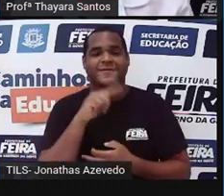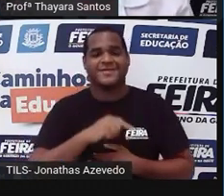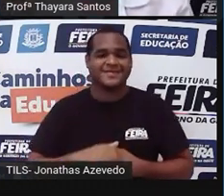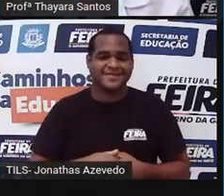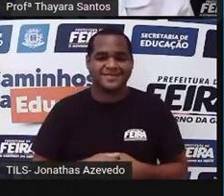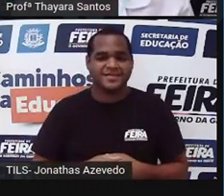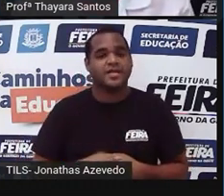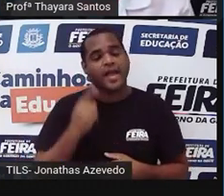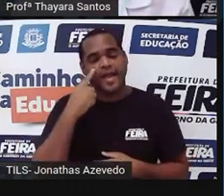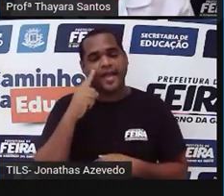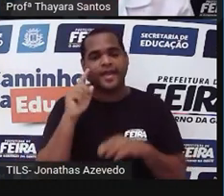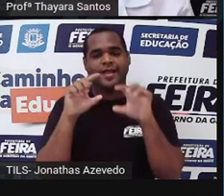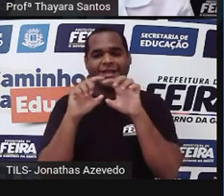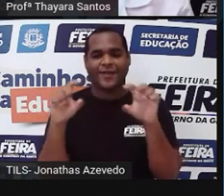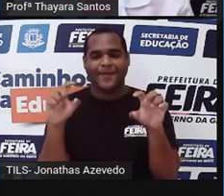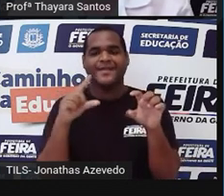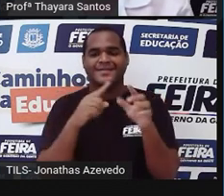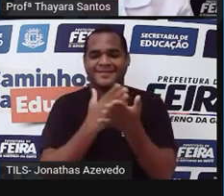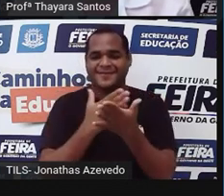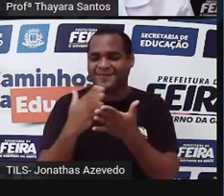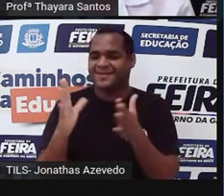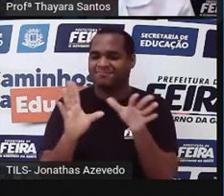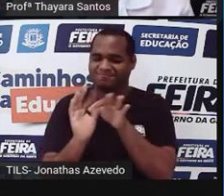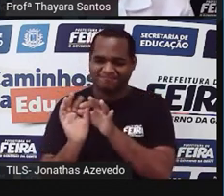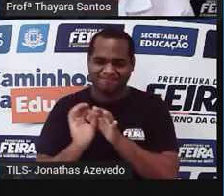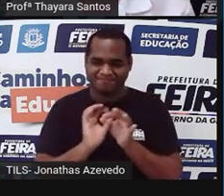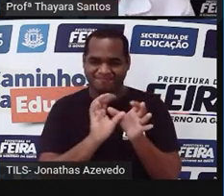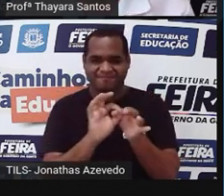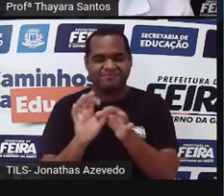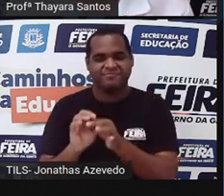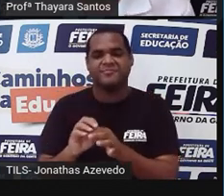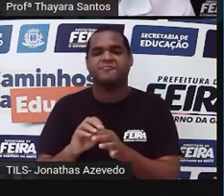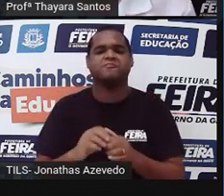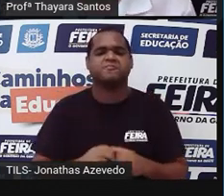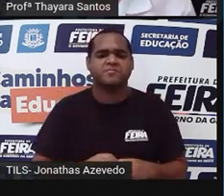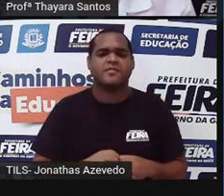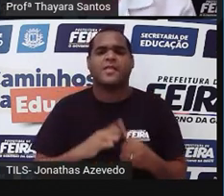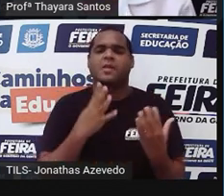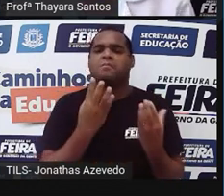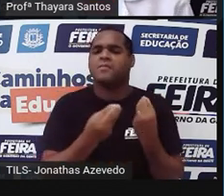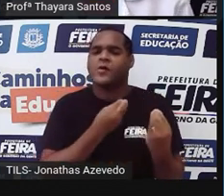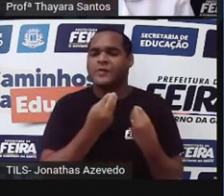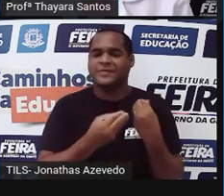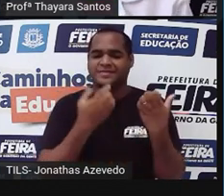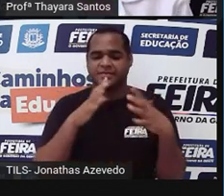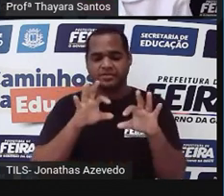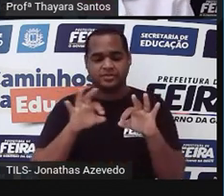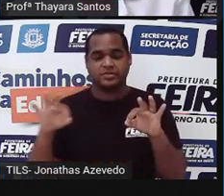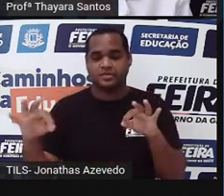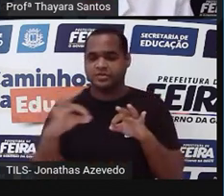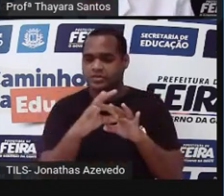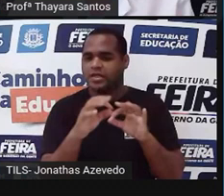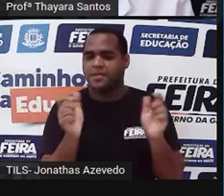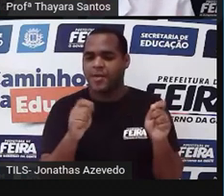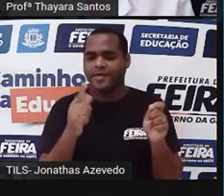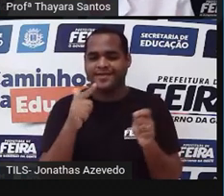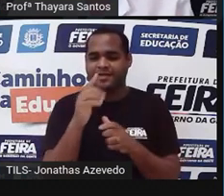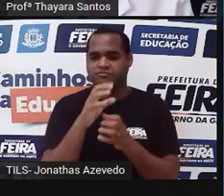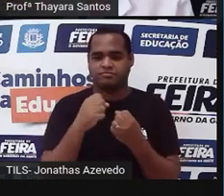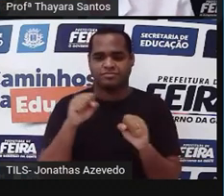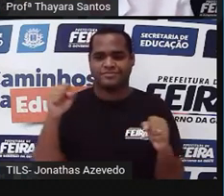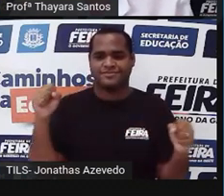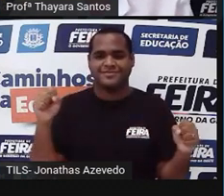piteridófitas, elas têm esses vasos condutores. E como elas têm vasos condutores, elas já podem ser plantas maiores.